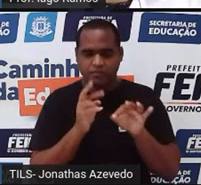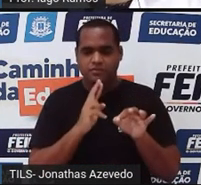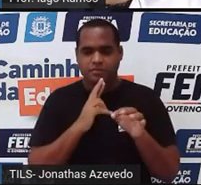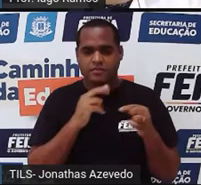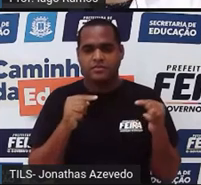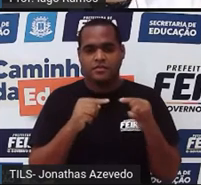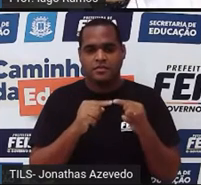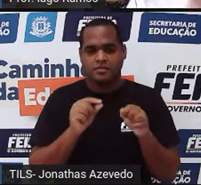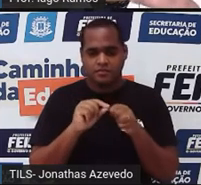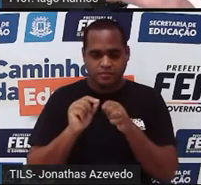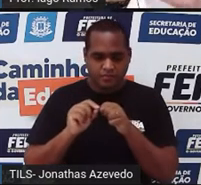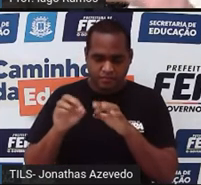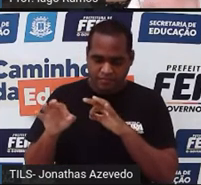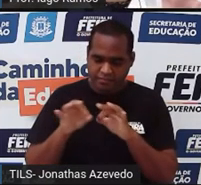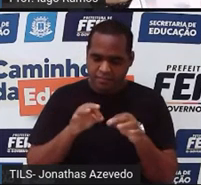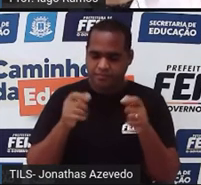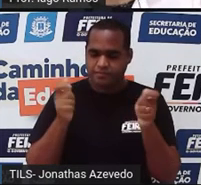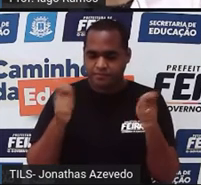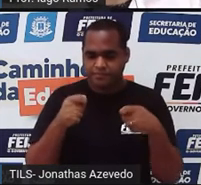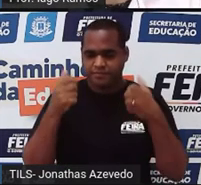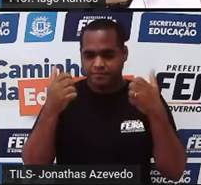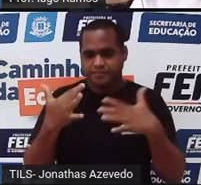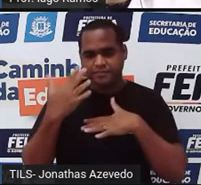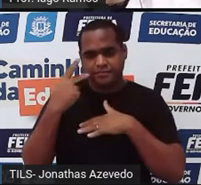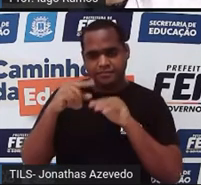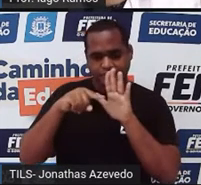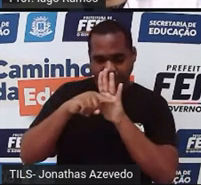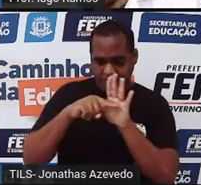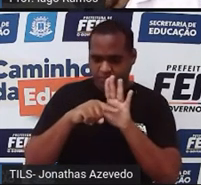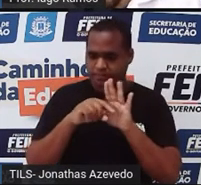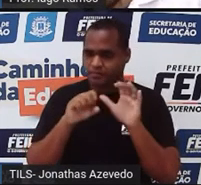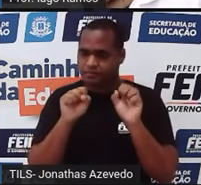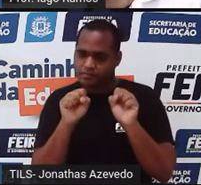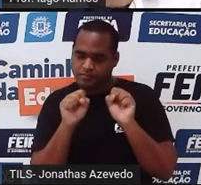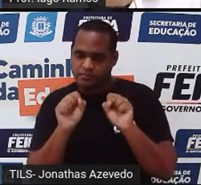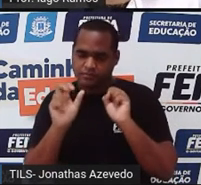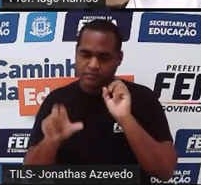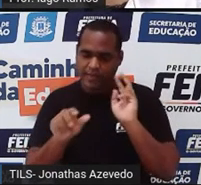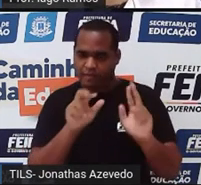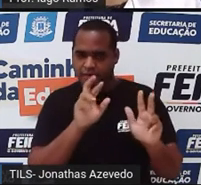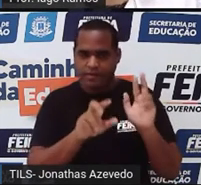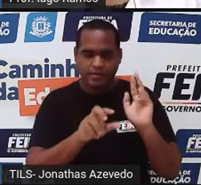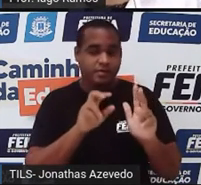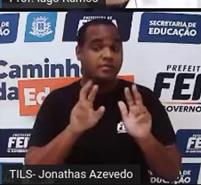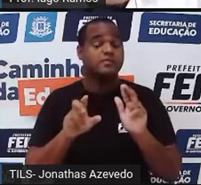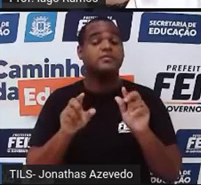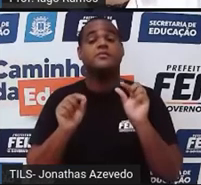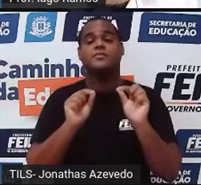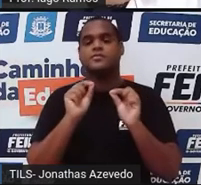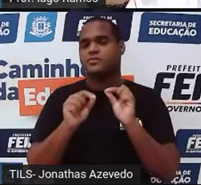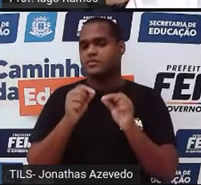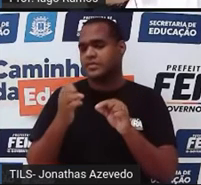contagem, né, a gente analisou ali as possibilidades e contou quantas possibilidades